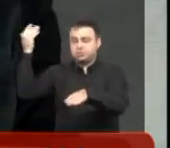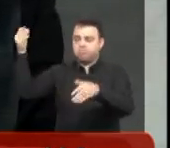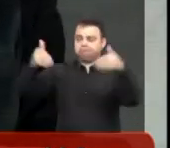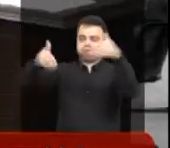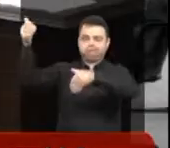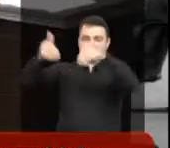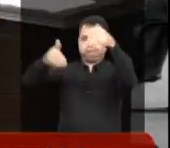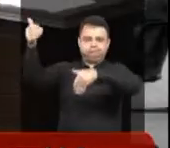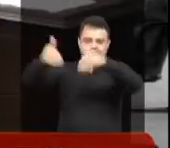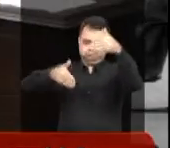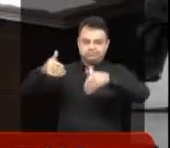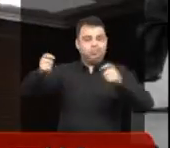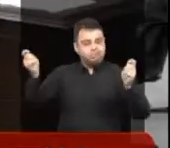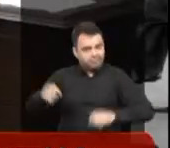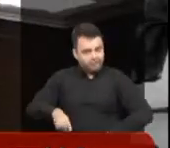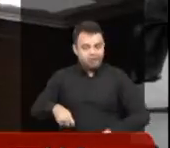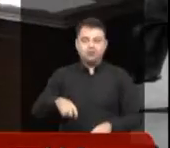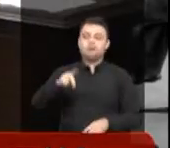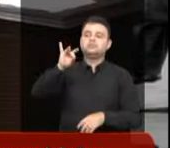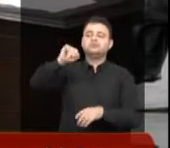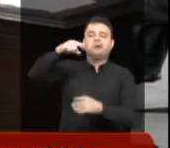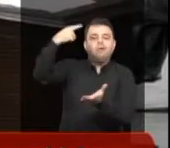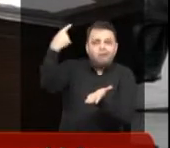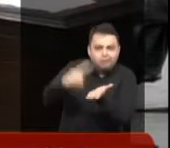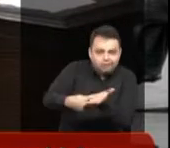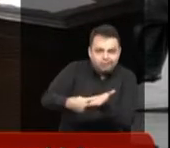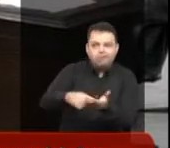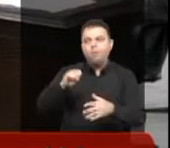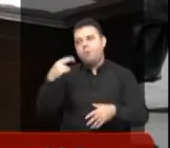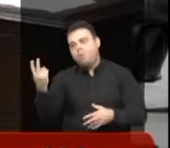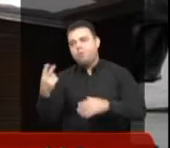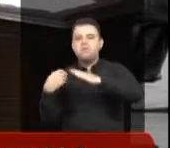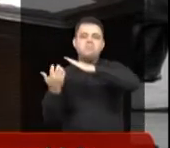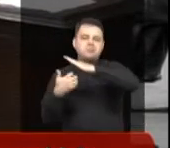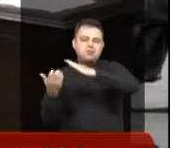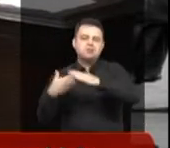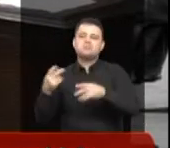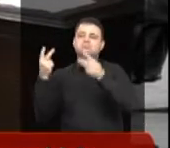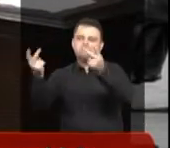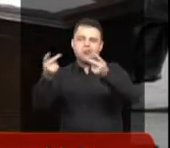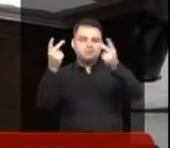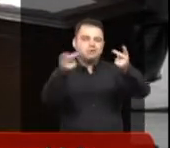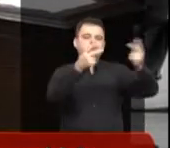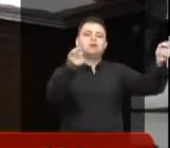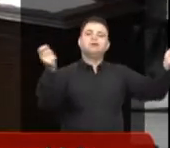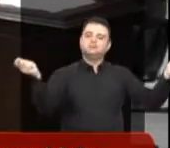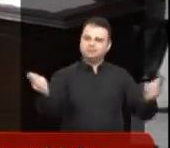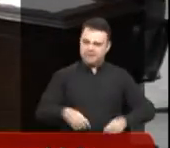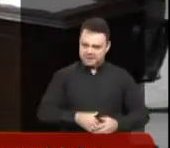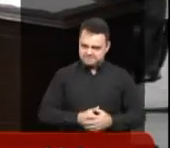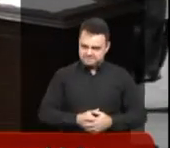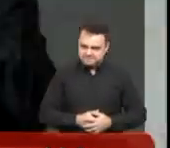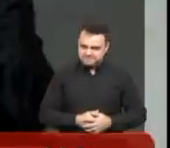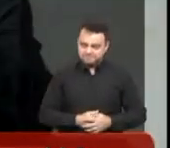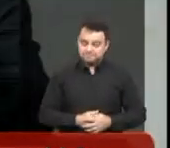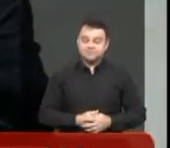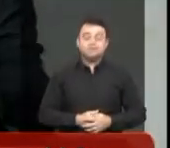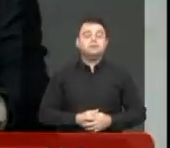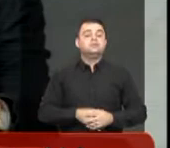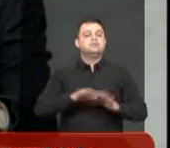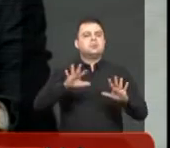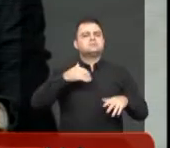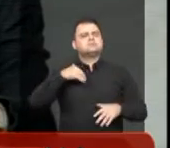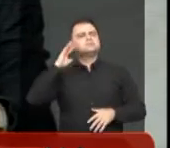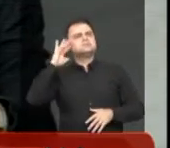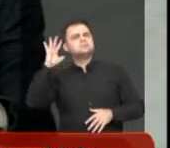Até isso porque dá para organizar um agendamento, ir até as empresas. Só que, para